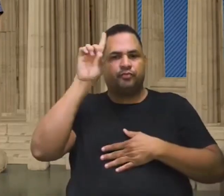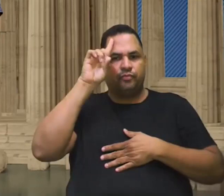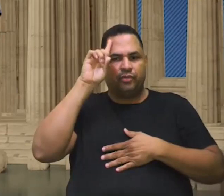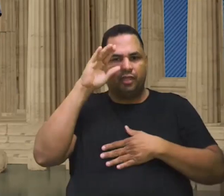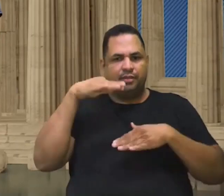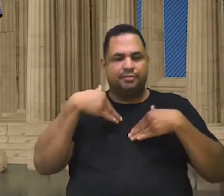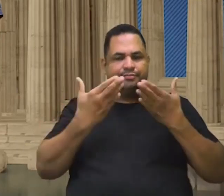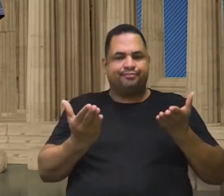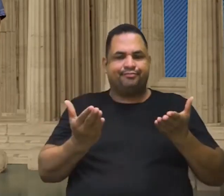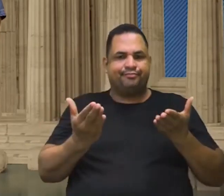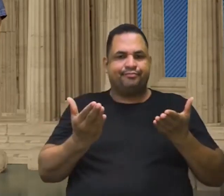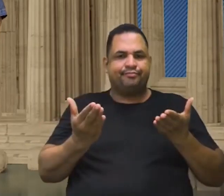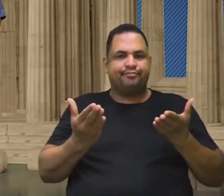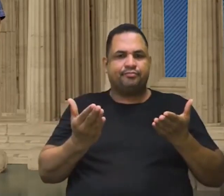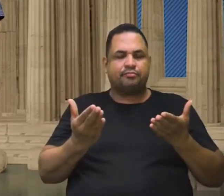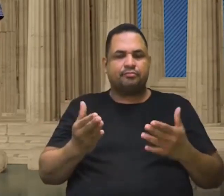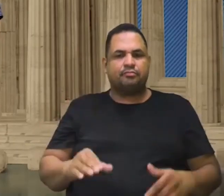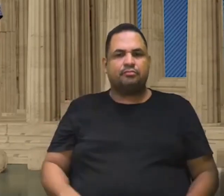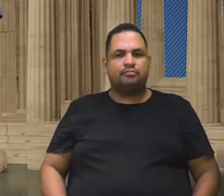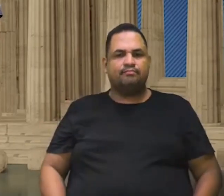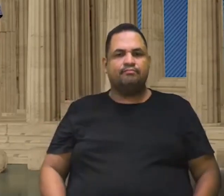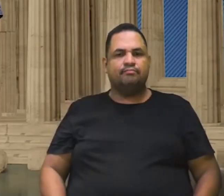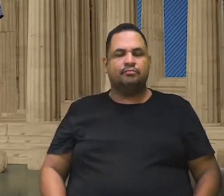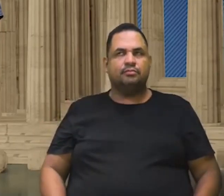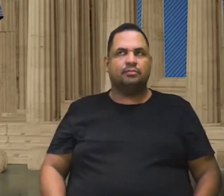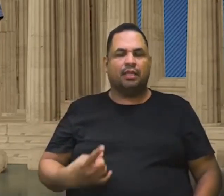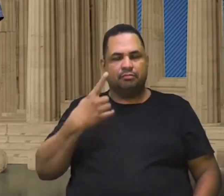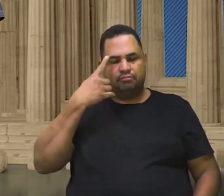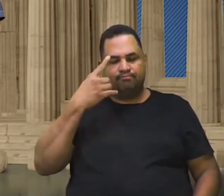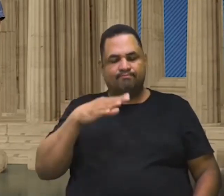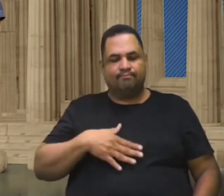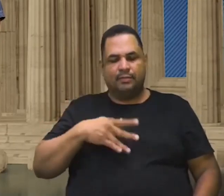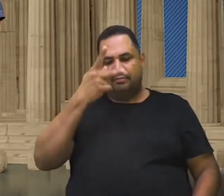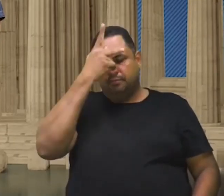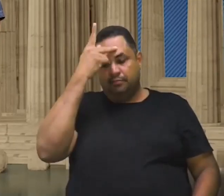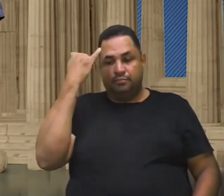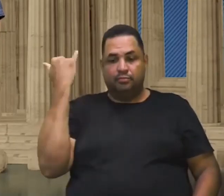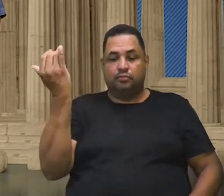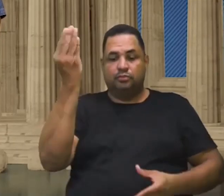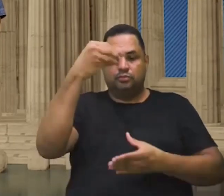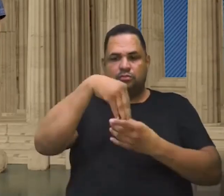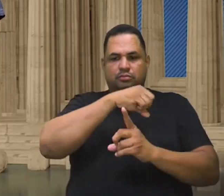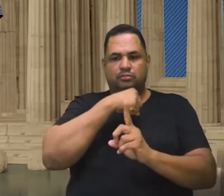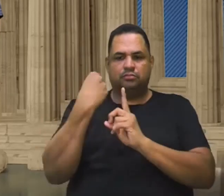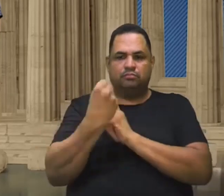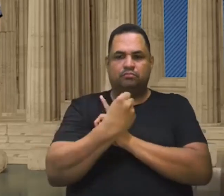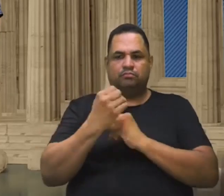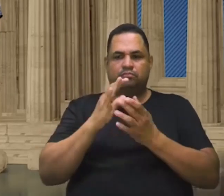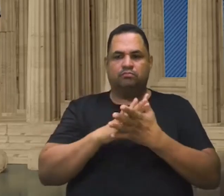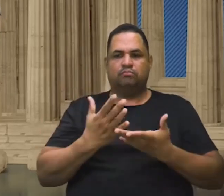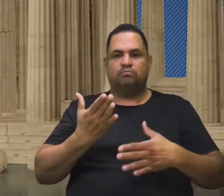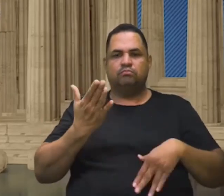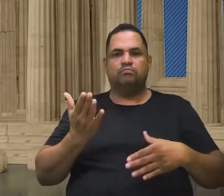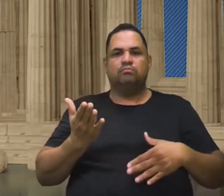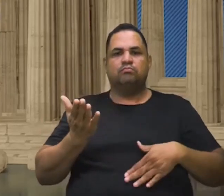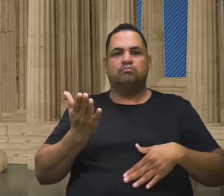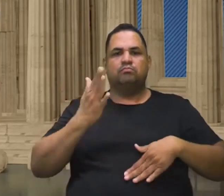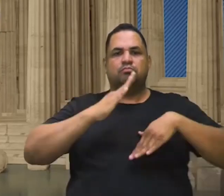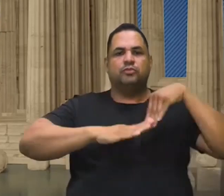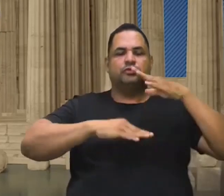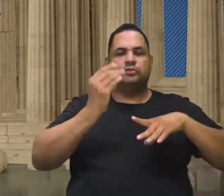Vira e mexe uma pessoa importante da sociedade, um artista, no caso, um exemplo.